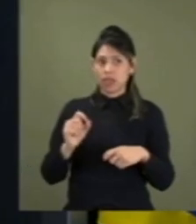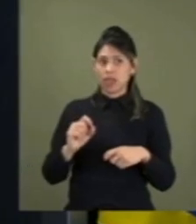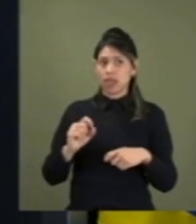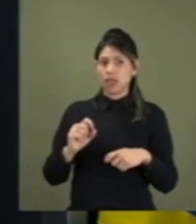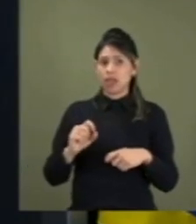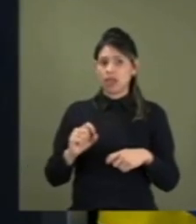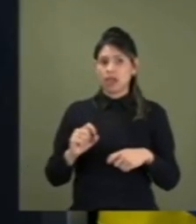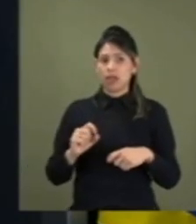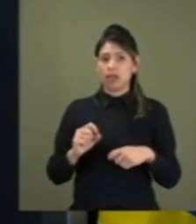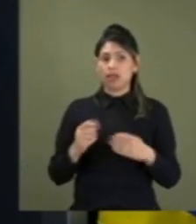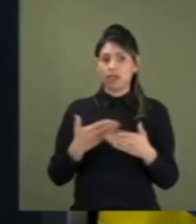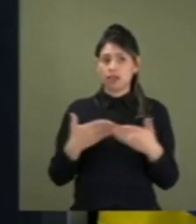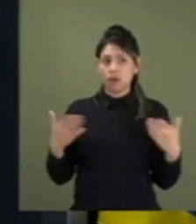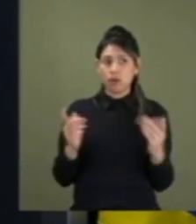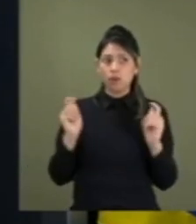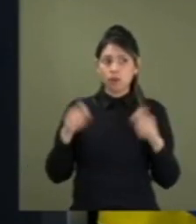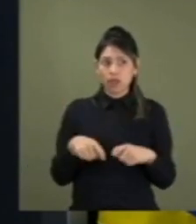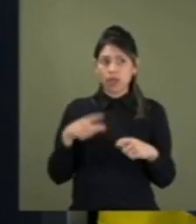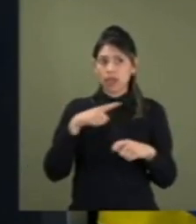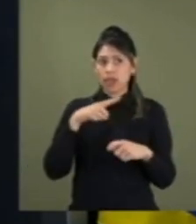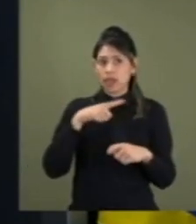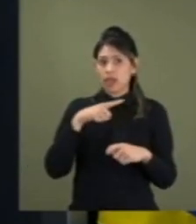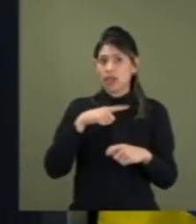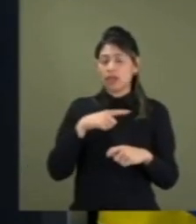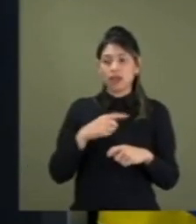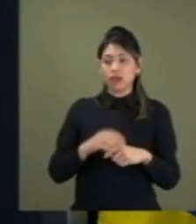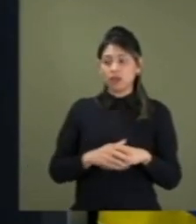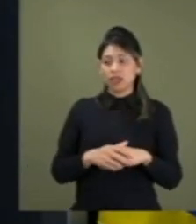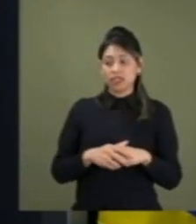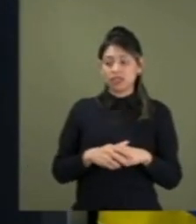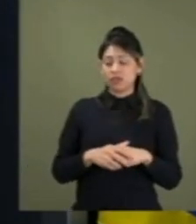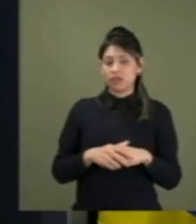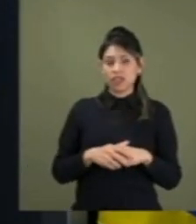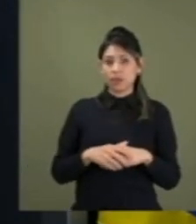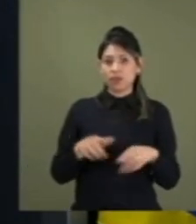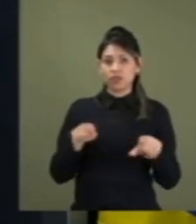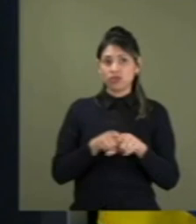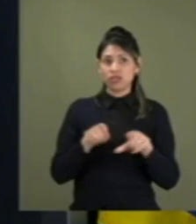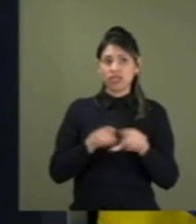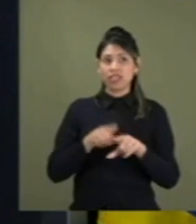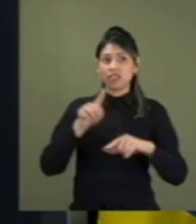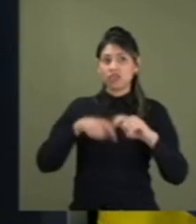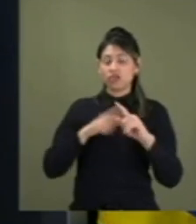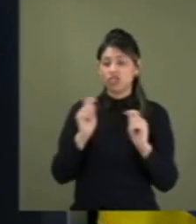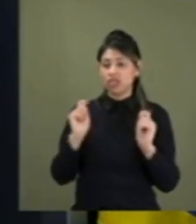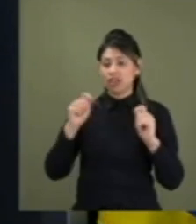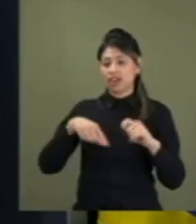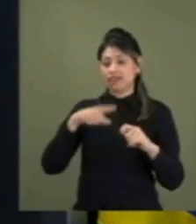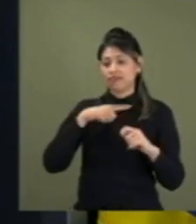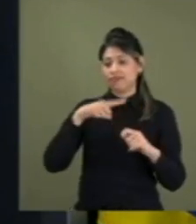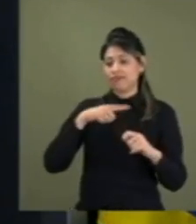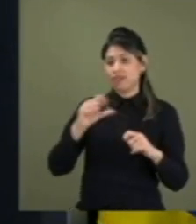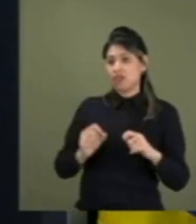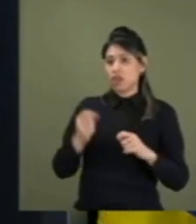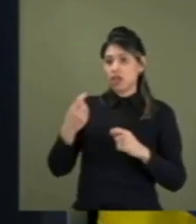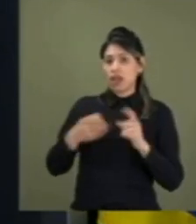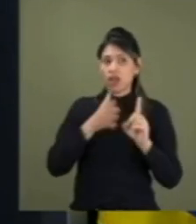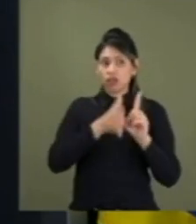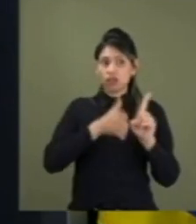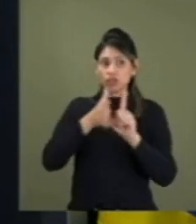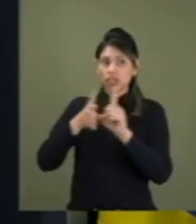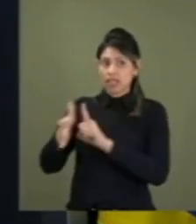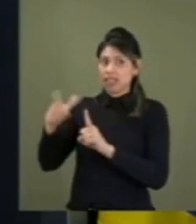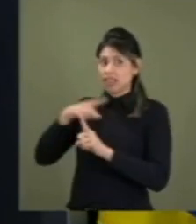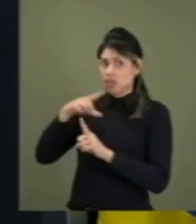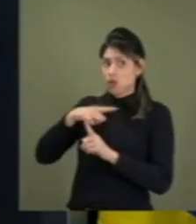perseguidos. Onde tem jornalistas que têm suas redes